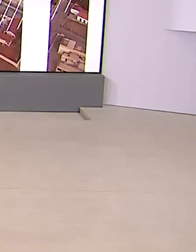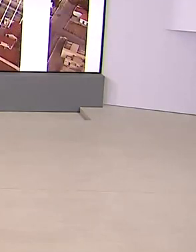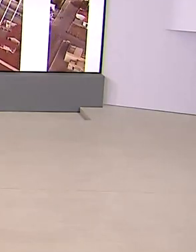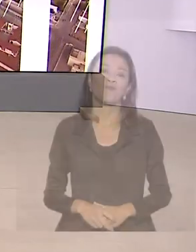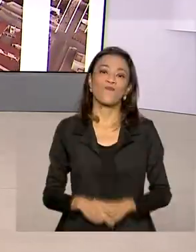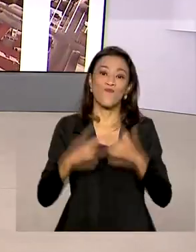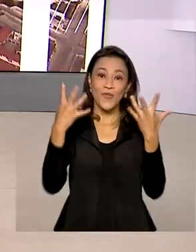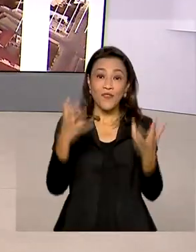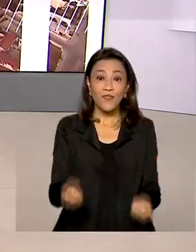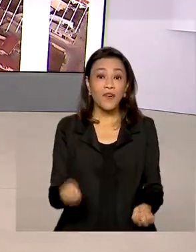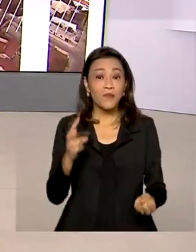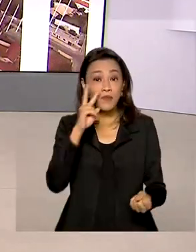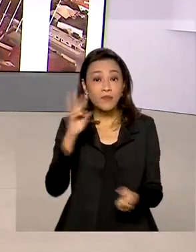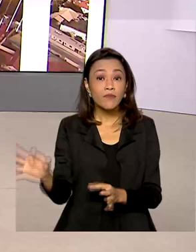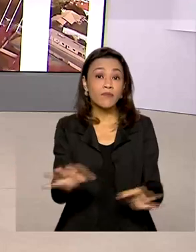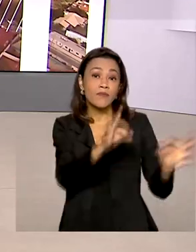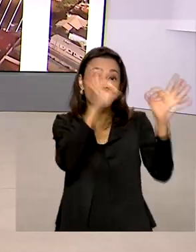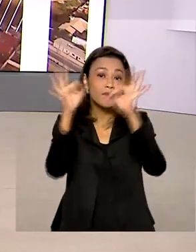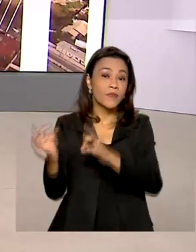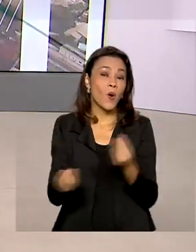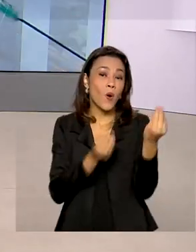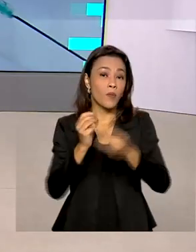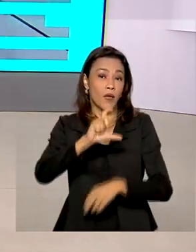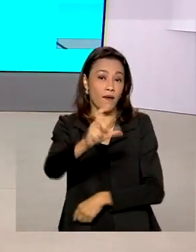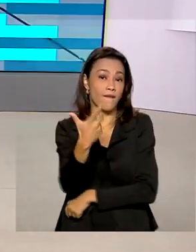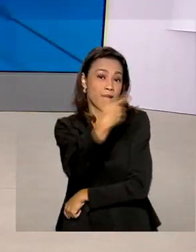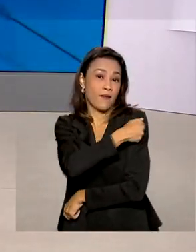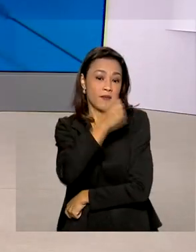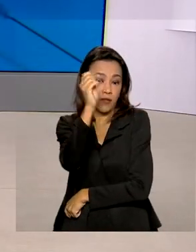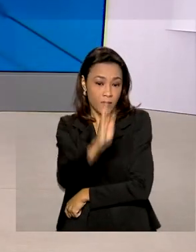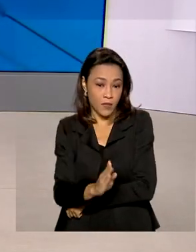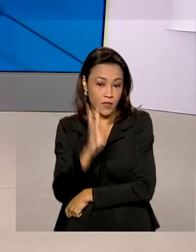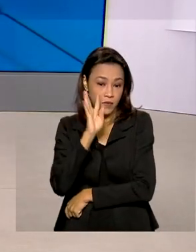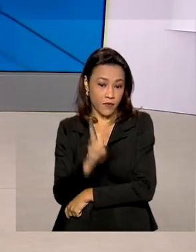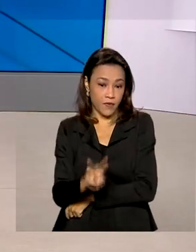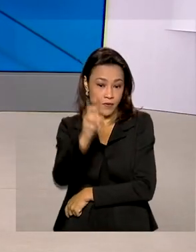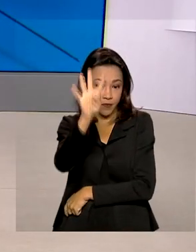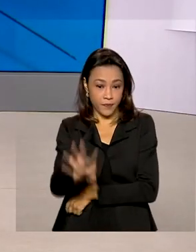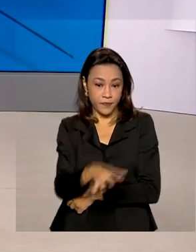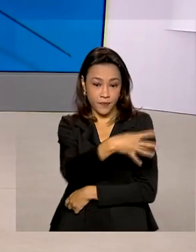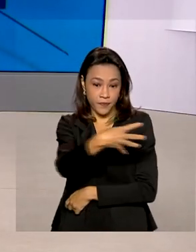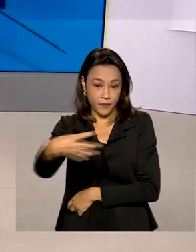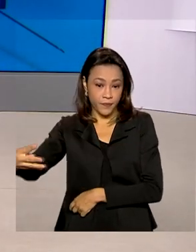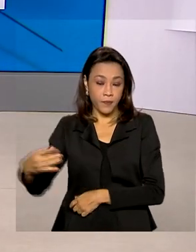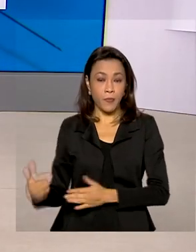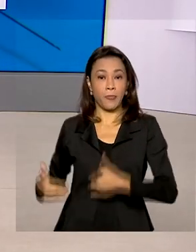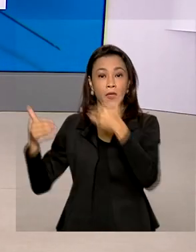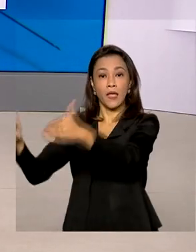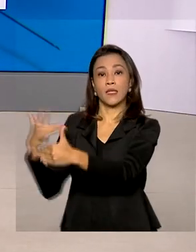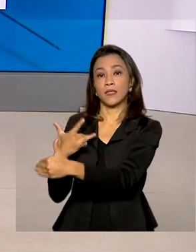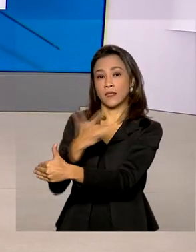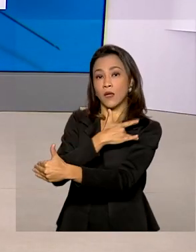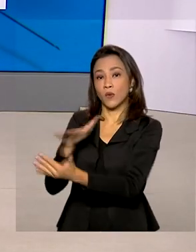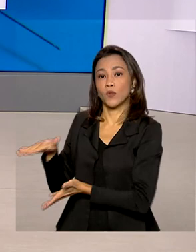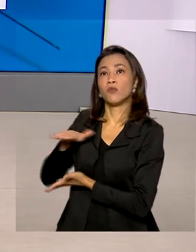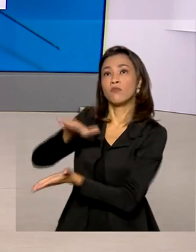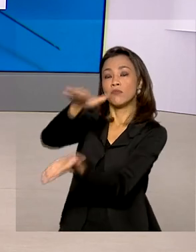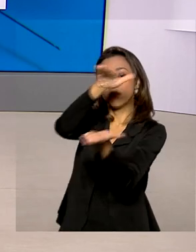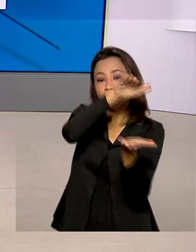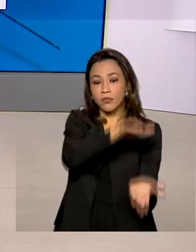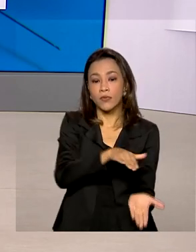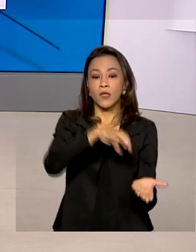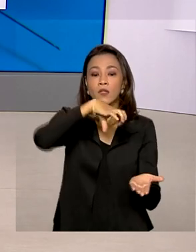Vamos ver então como está a vacinação no Brasil? Os números estão aqui no telão pra gente. O Ministério da Saúde já distribuiu até agora mais de